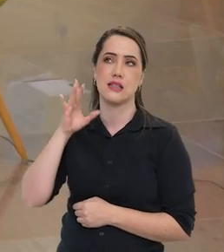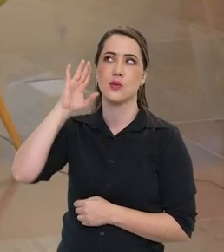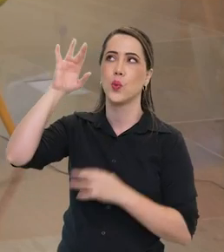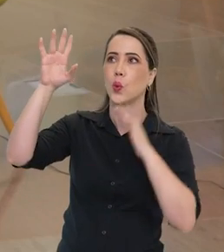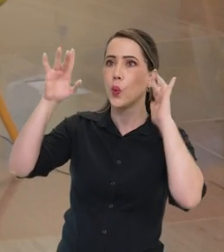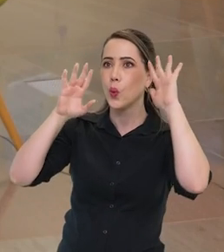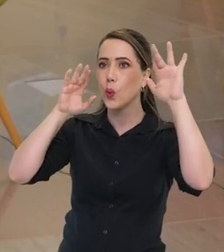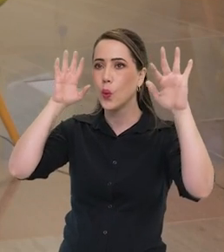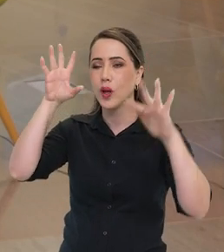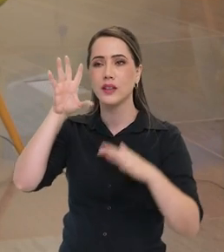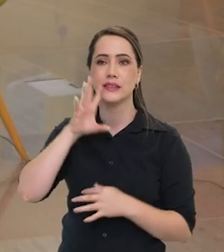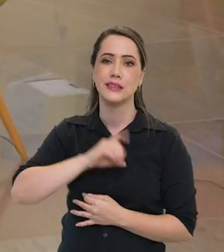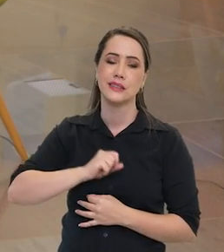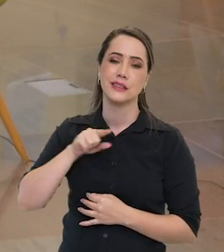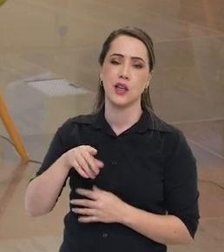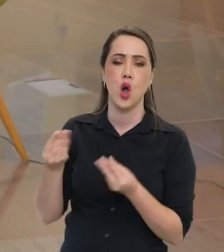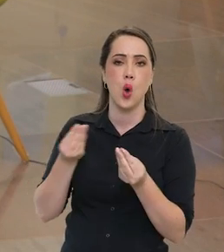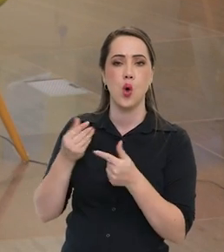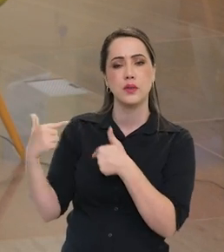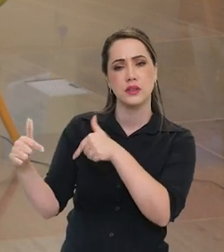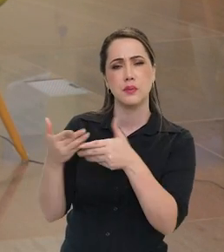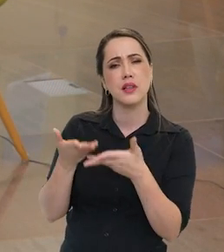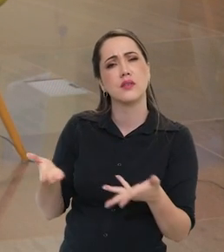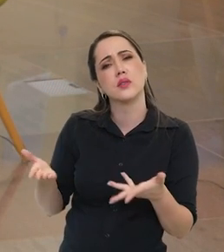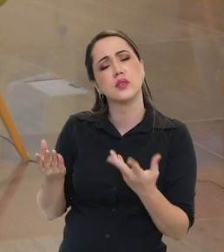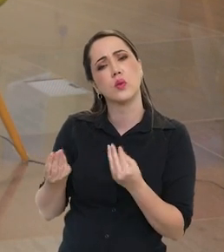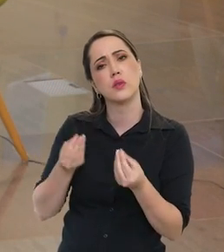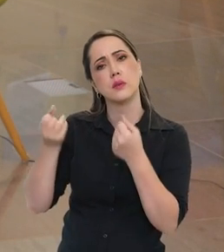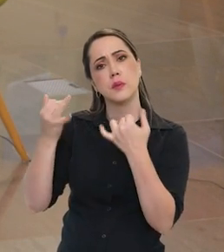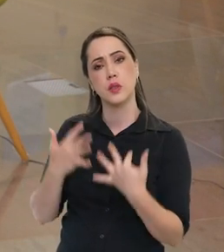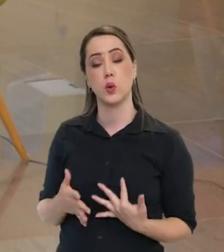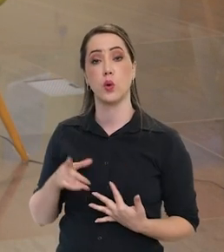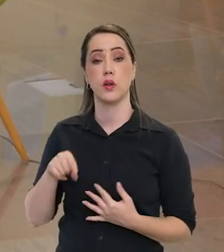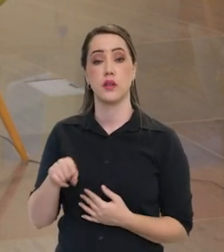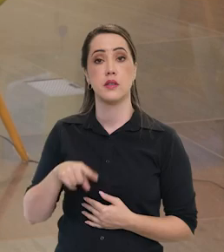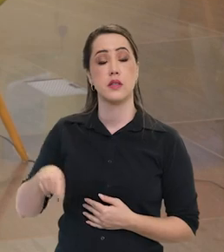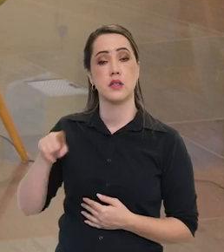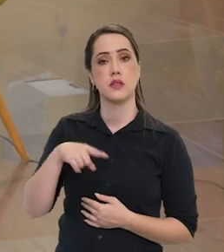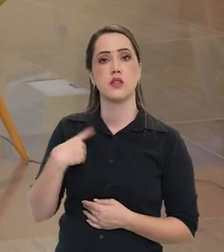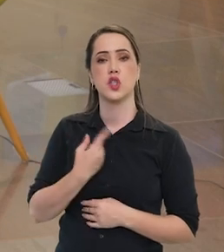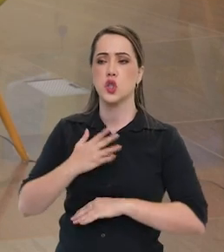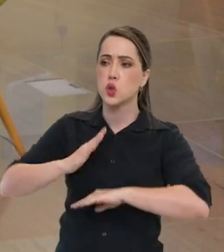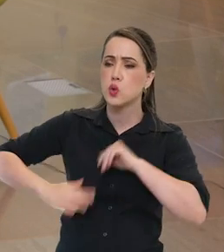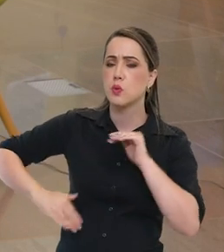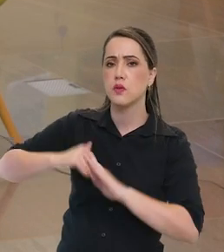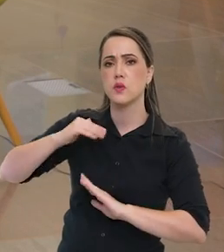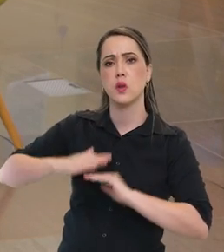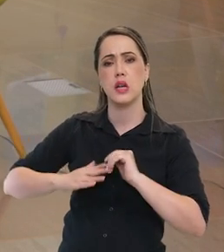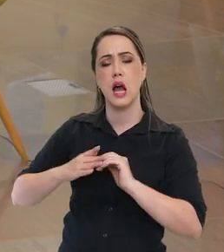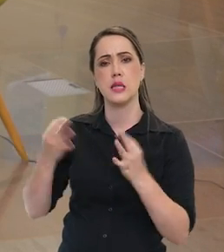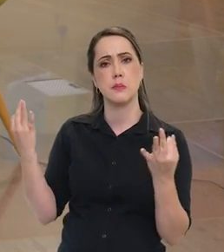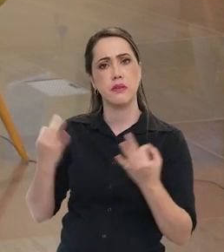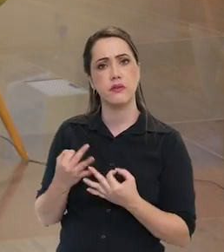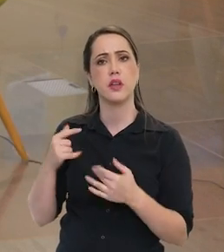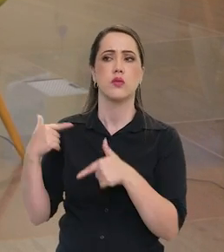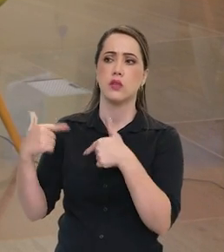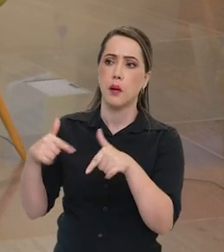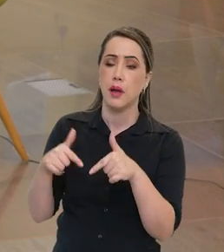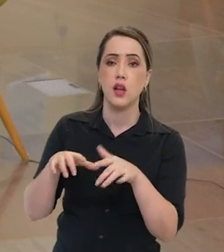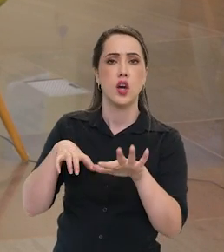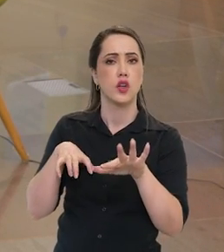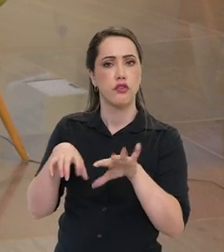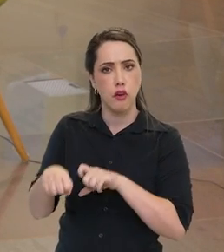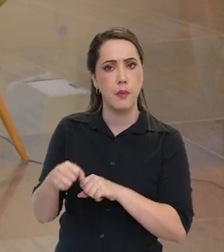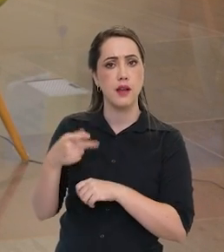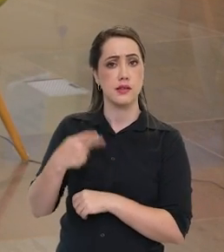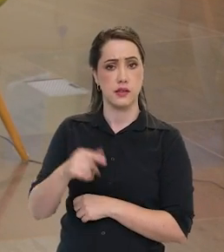crianças. Como está sendo trabalhado isso? O senhor falou de termos profissionais incríveis já, em